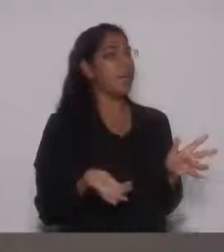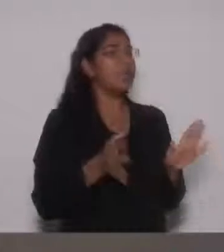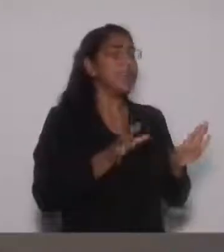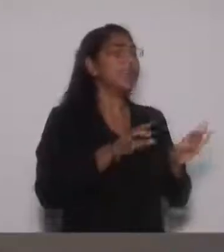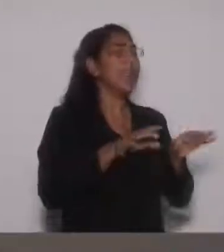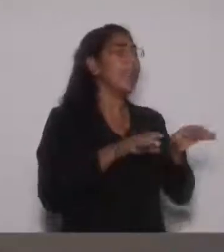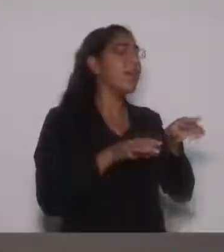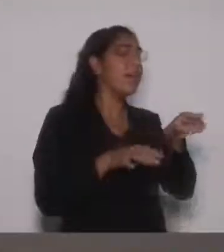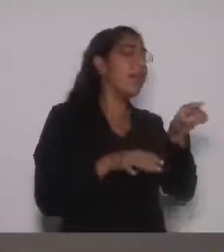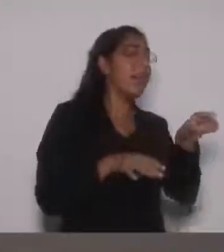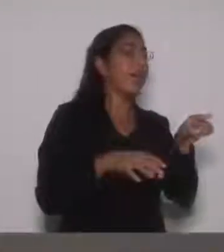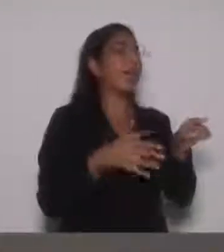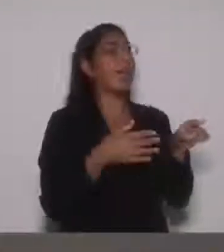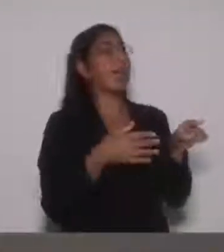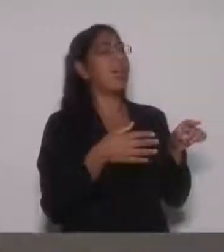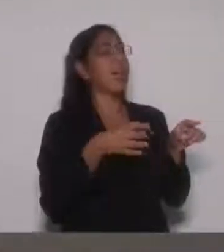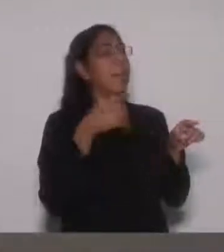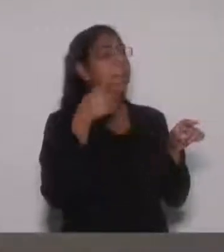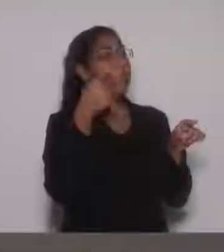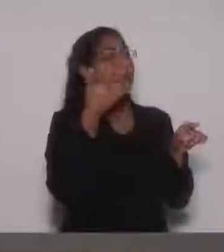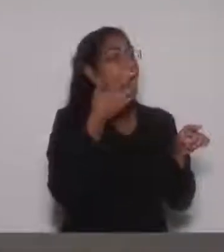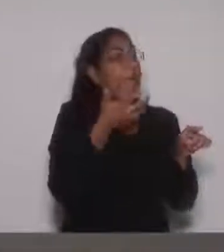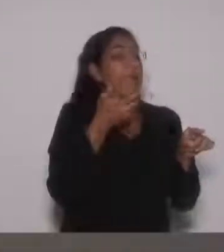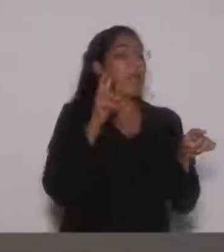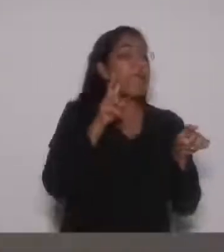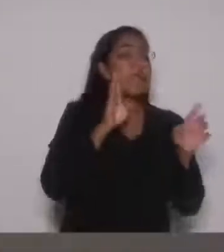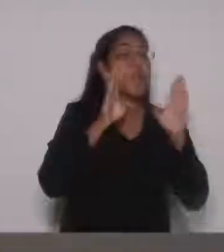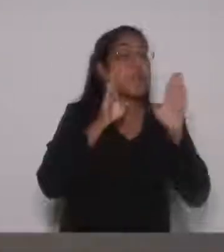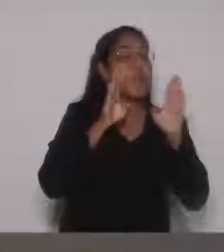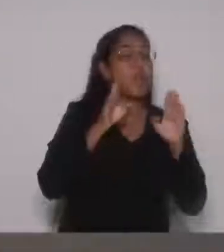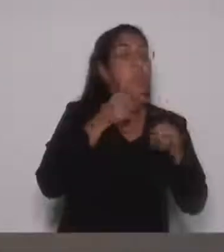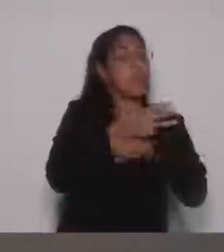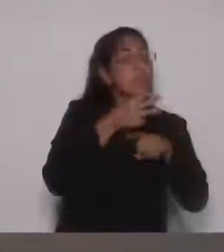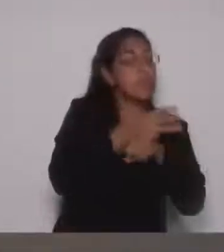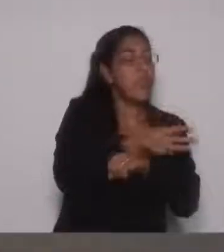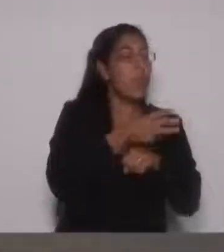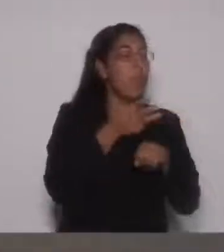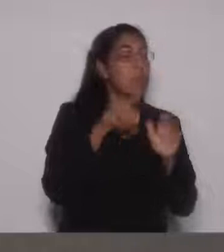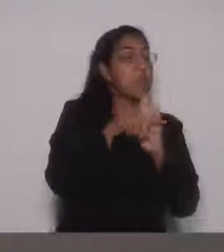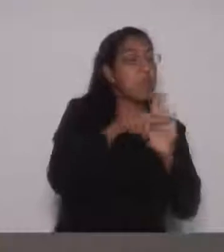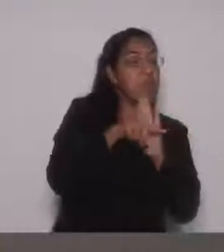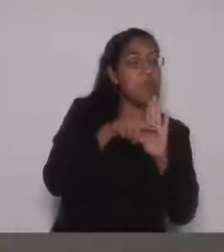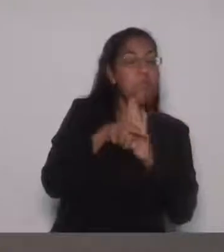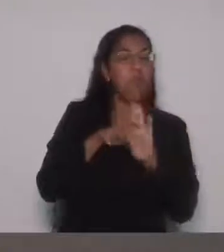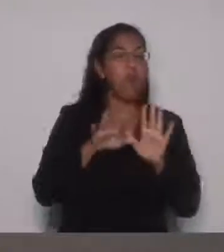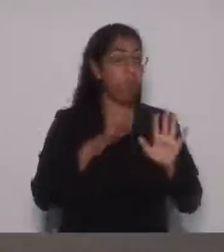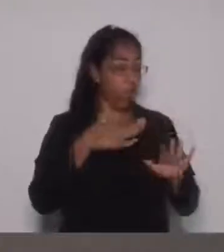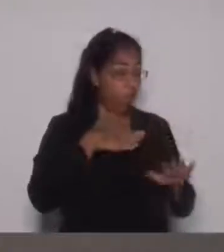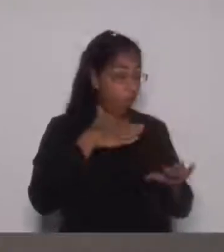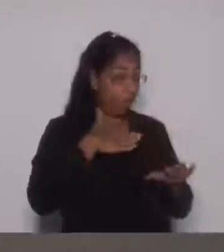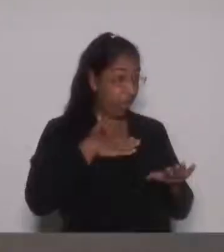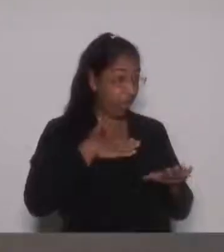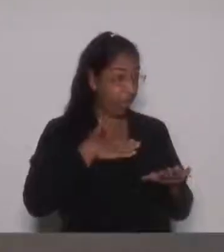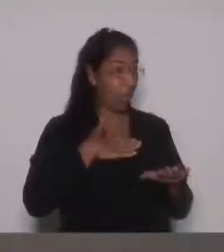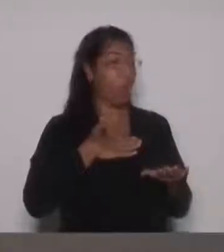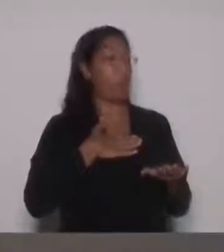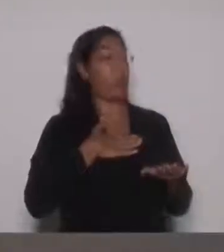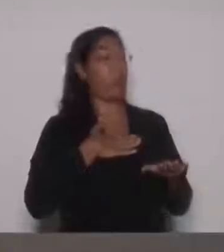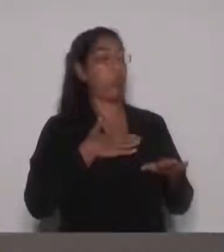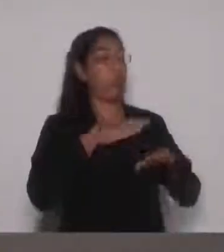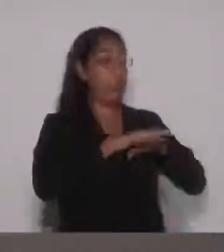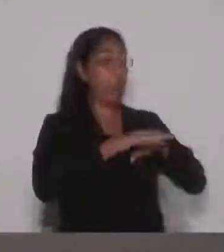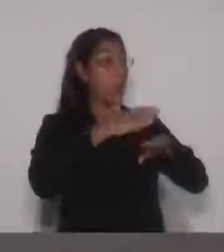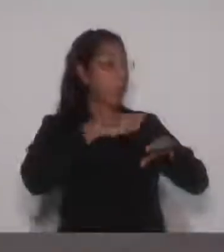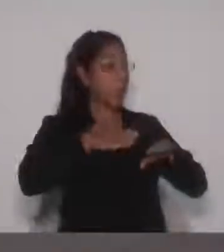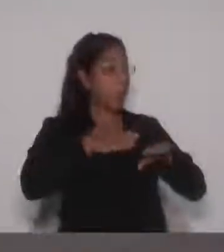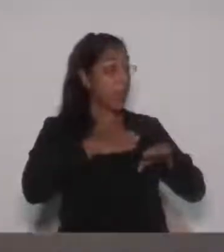procura aí no meu Face, procura no meu WhatsApp, se algum dia eu retransmitir, até mesmo